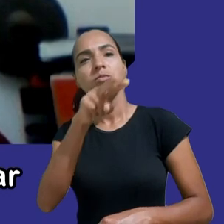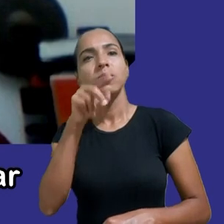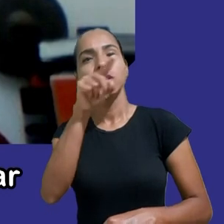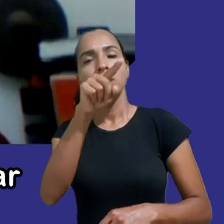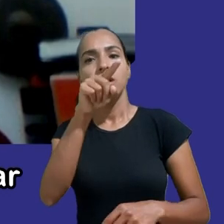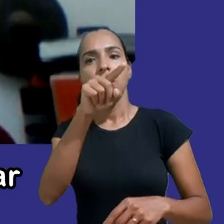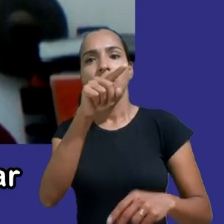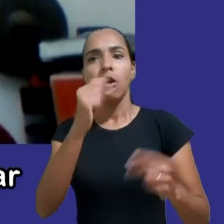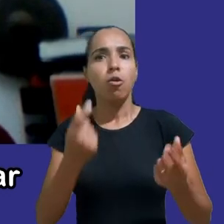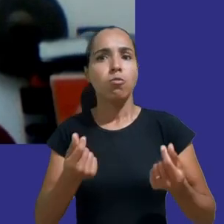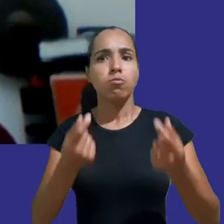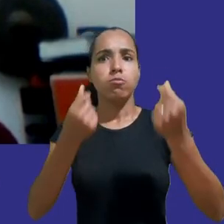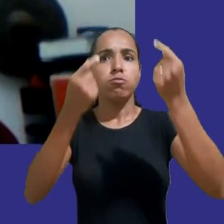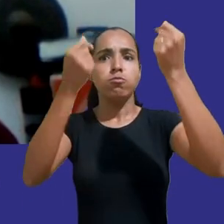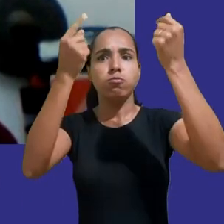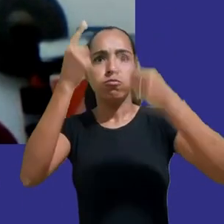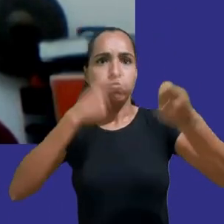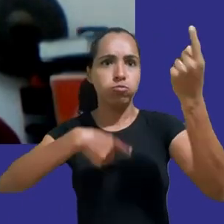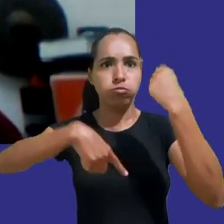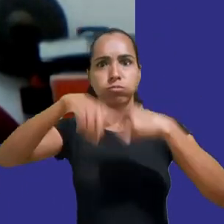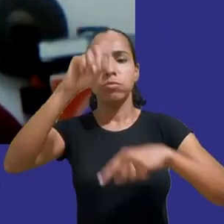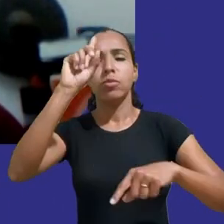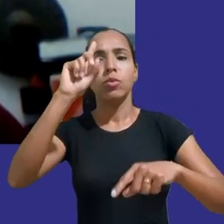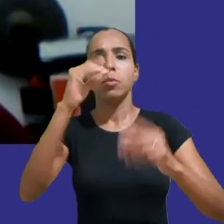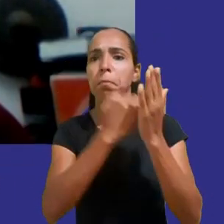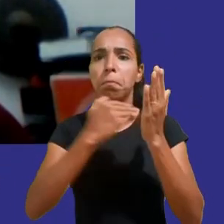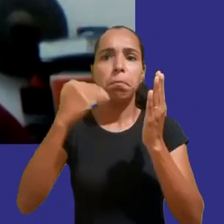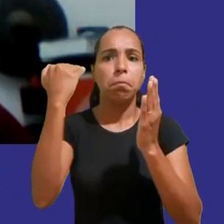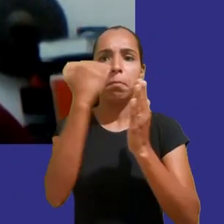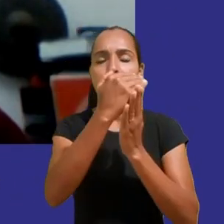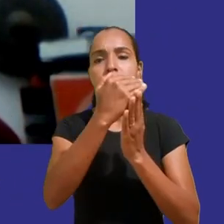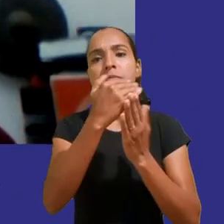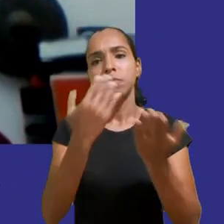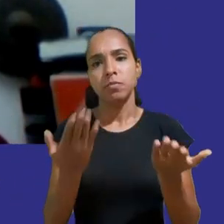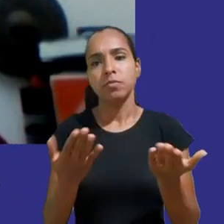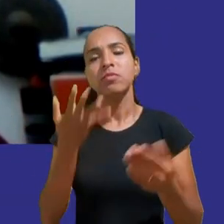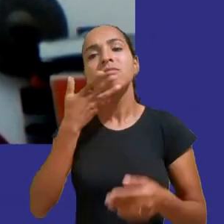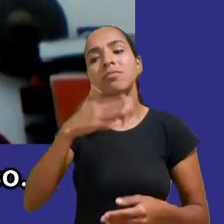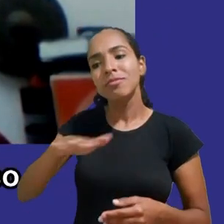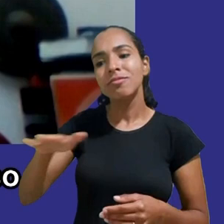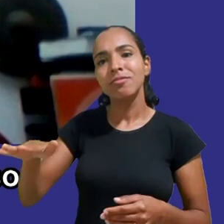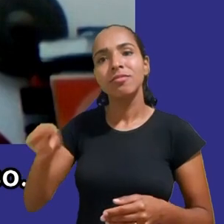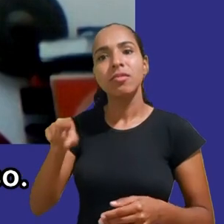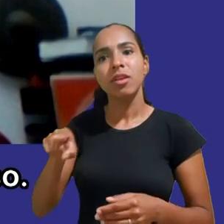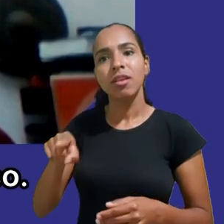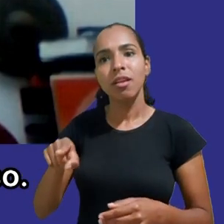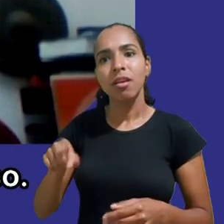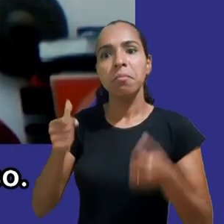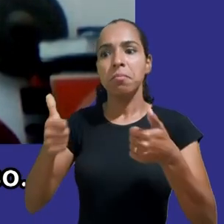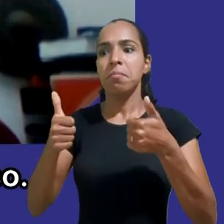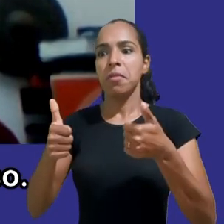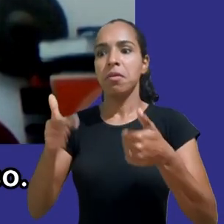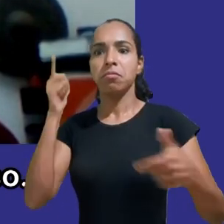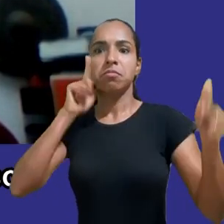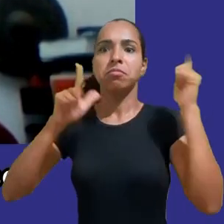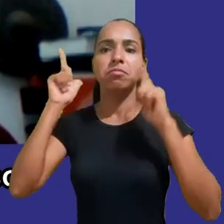desenvolvidas para melhorar ou enriquecer a vida das crianças na verdade é quase o contrário disso